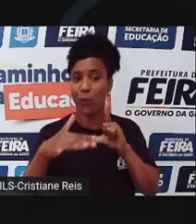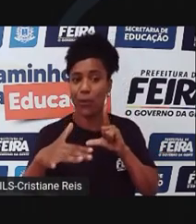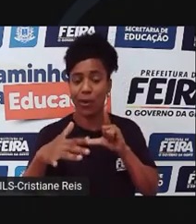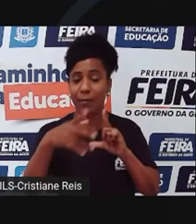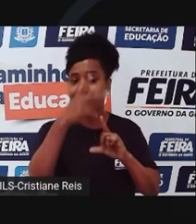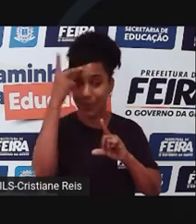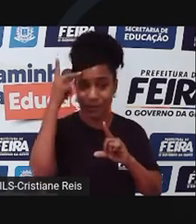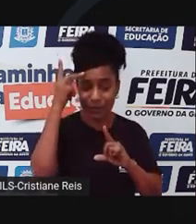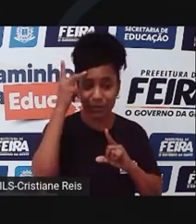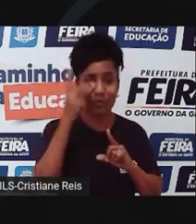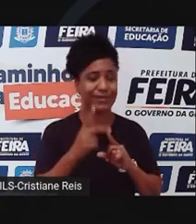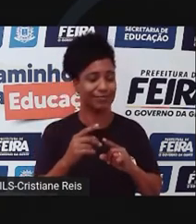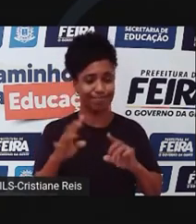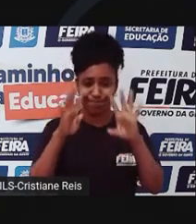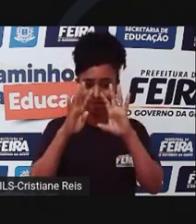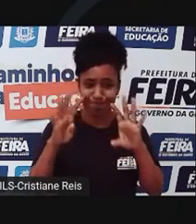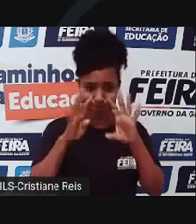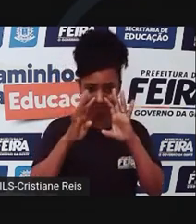influencia pessoas.